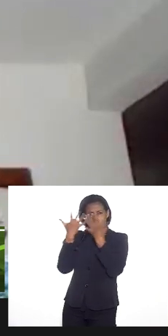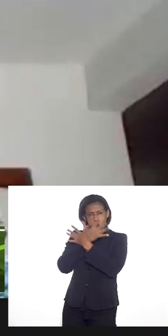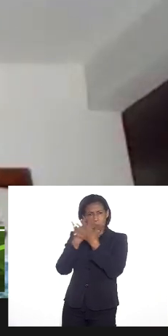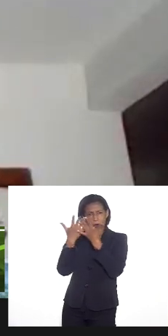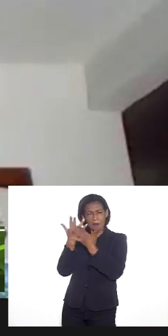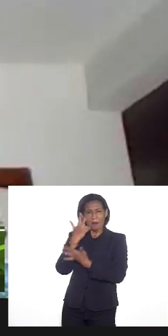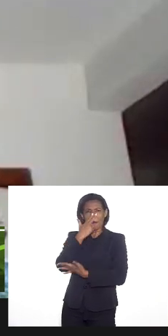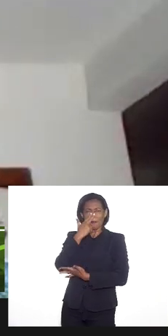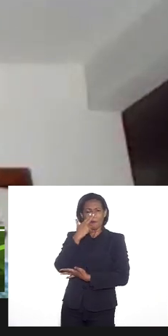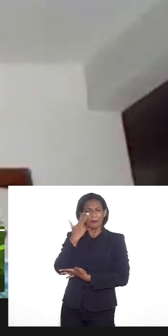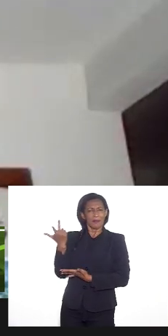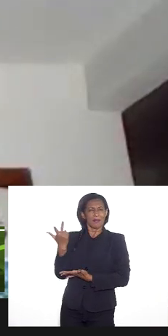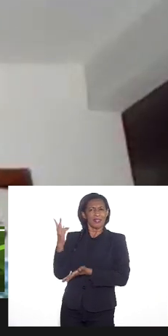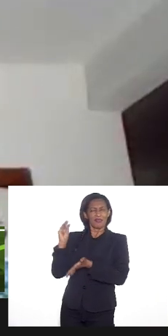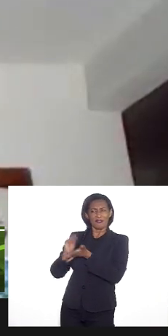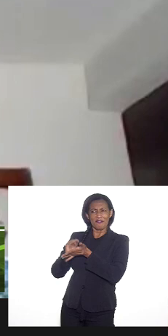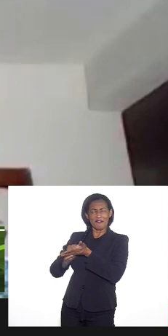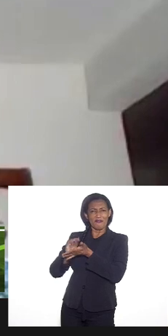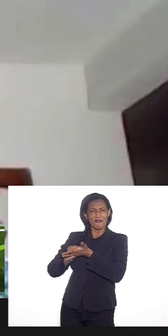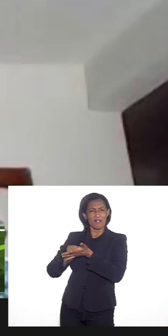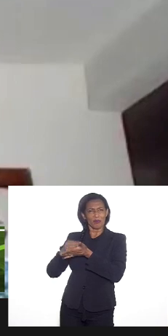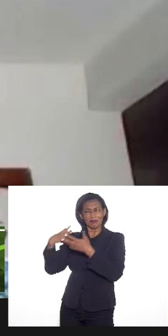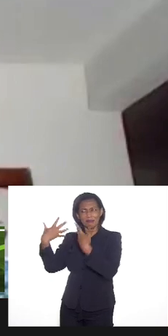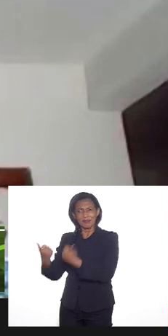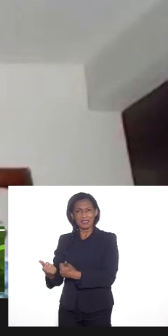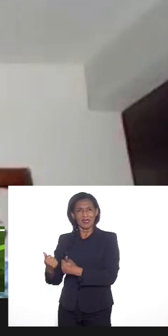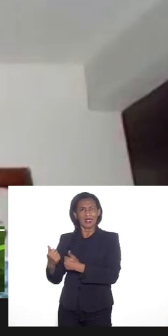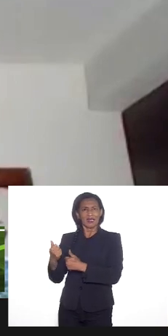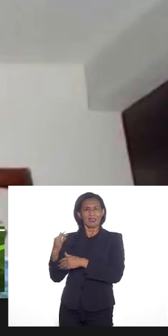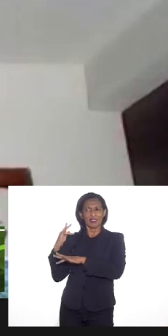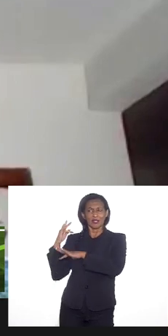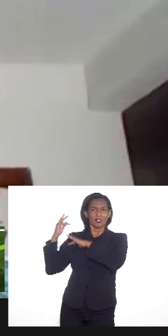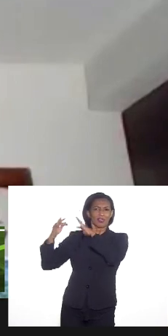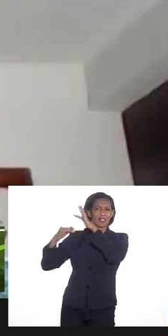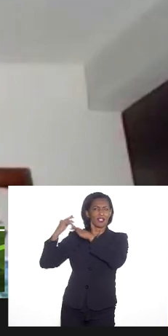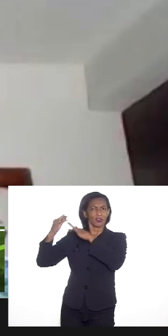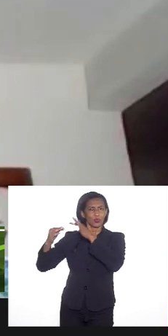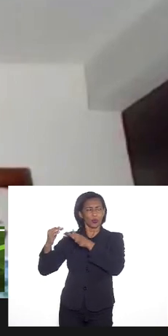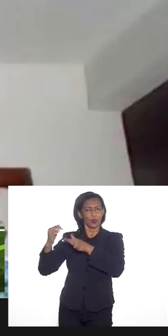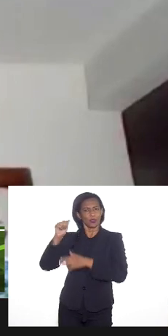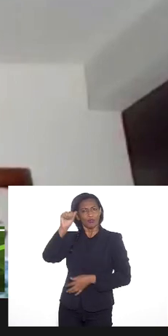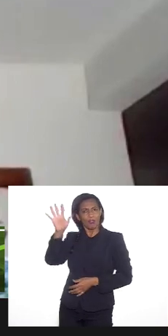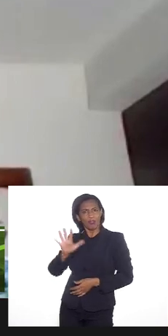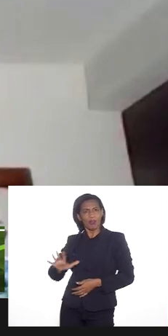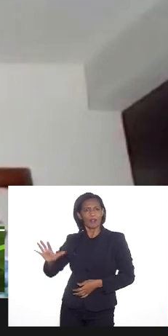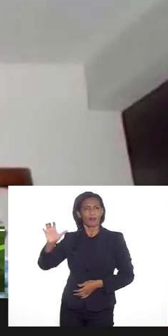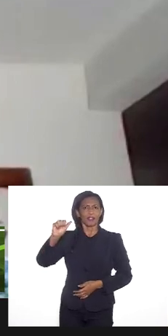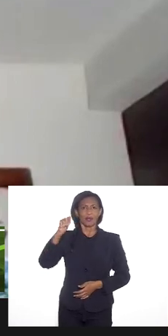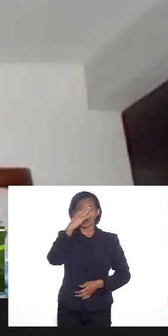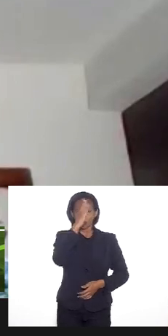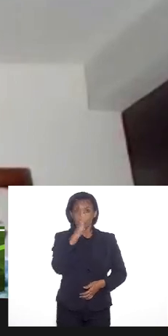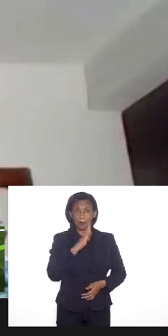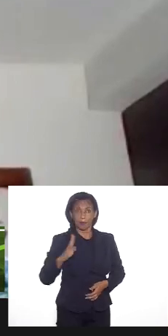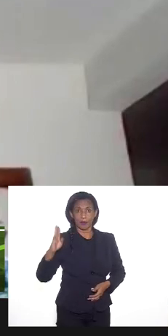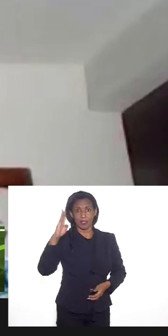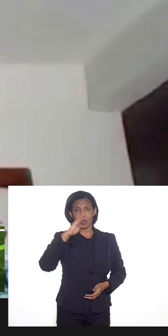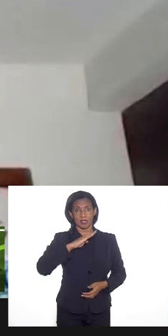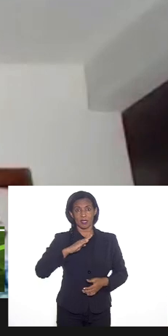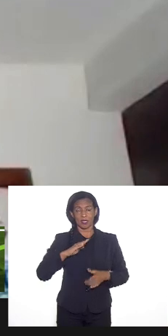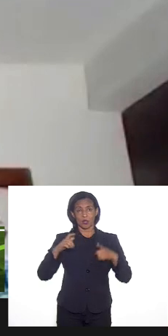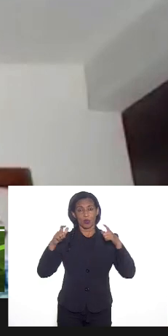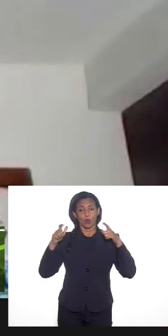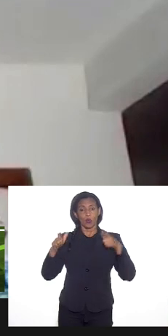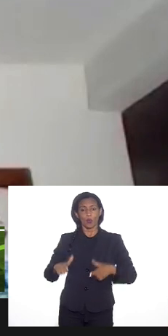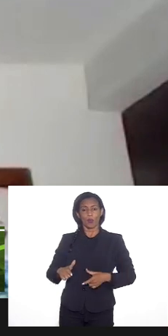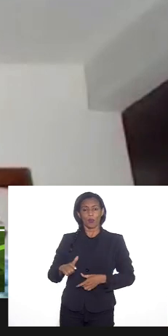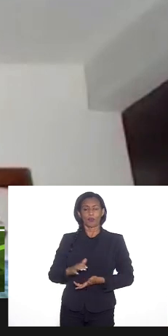negação da importância das tradições e culturas africanas no Brasil em diáspora. Uma diáspora que